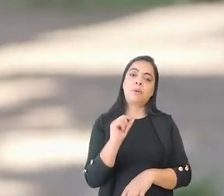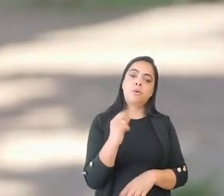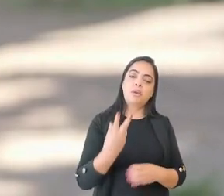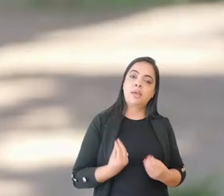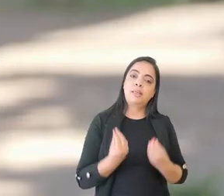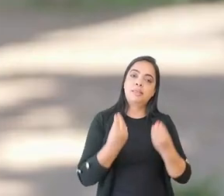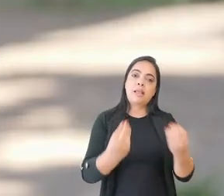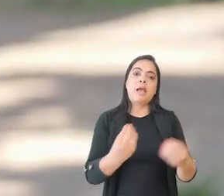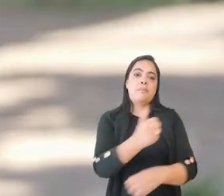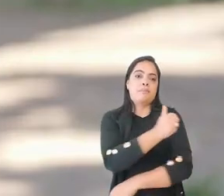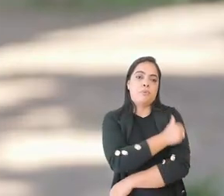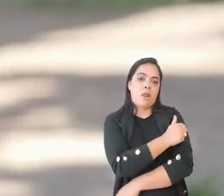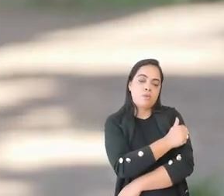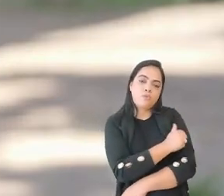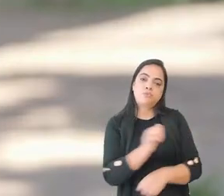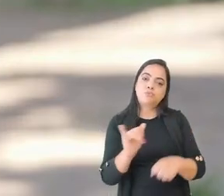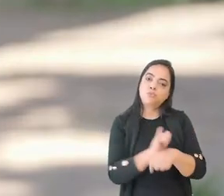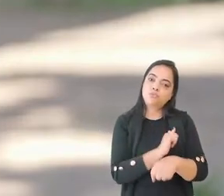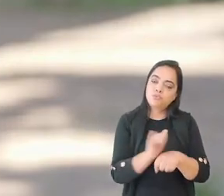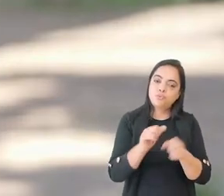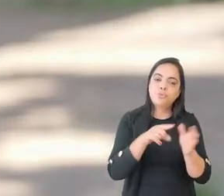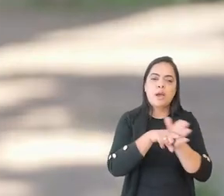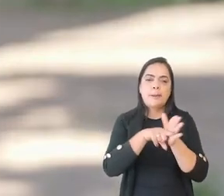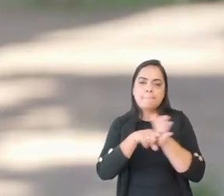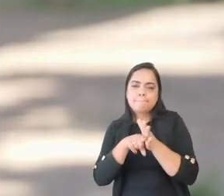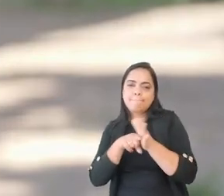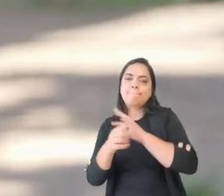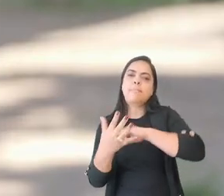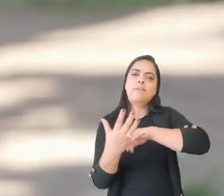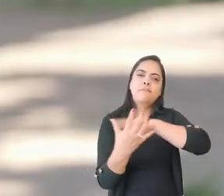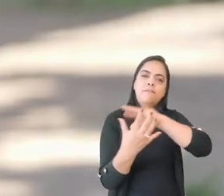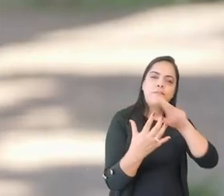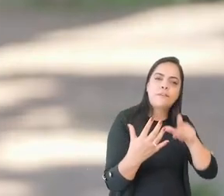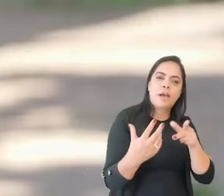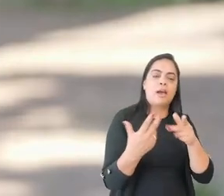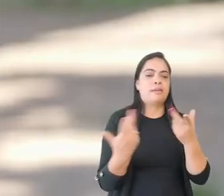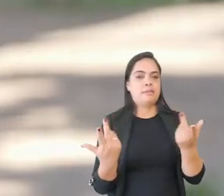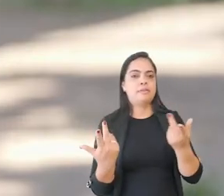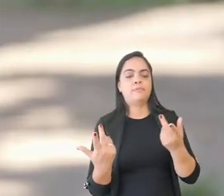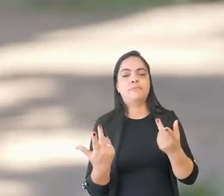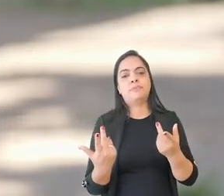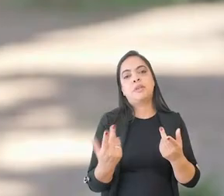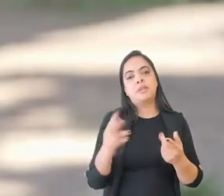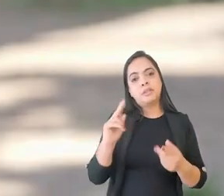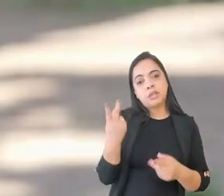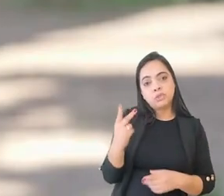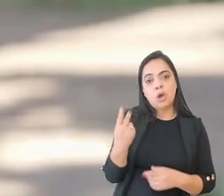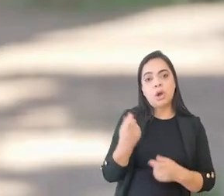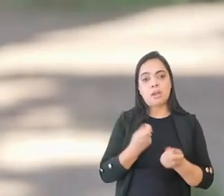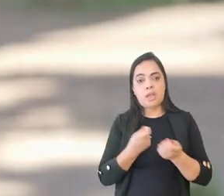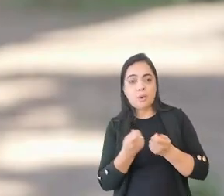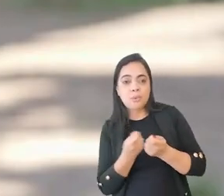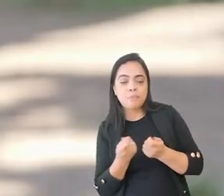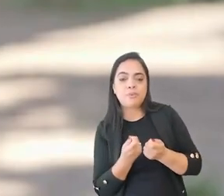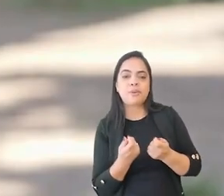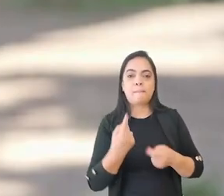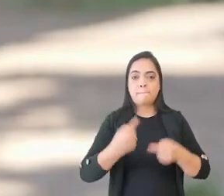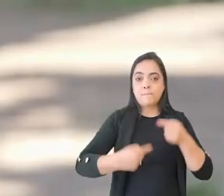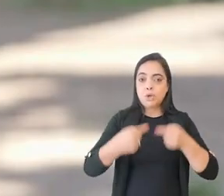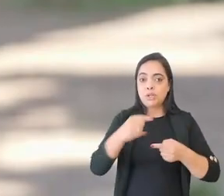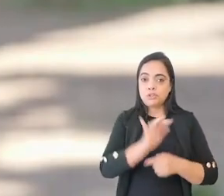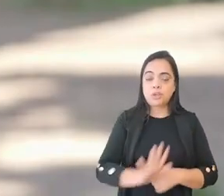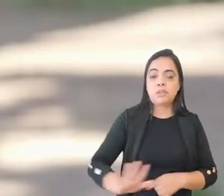poder fornecer para o estudante ferramentas analíticas de várias ordens, né? História, economia,